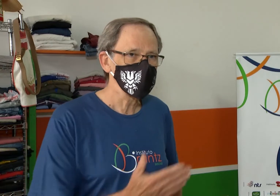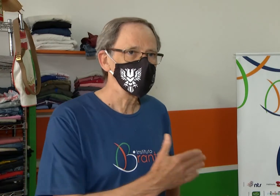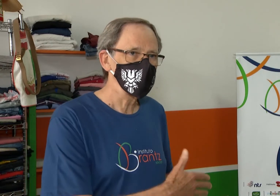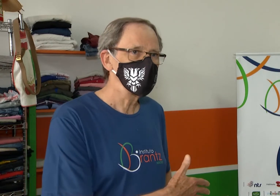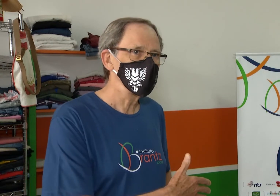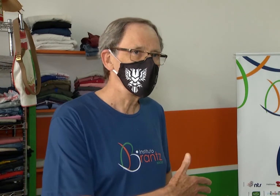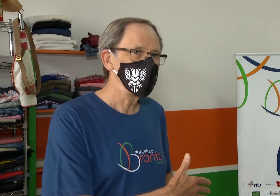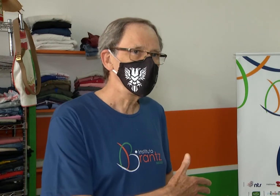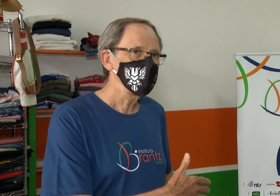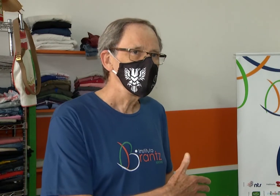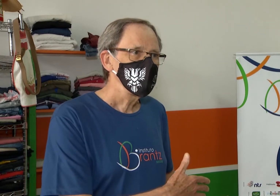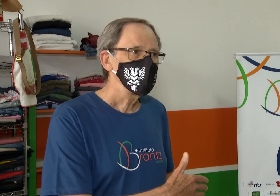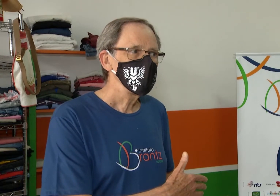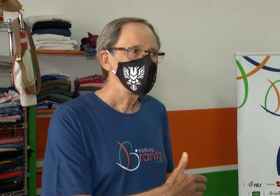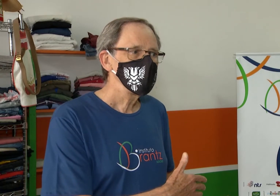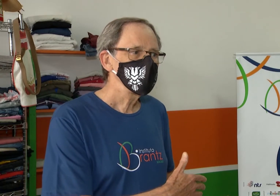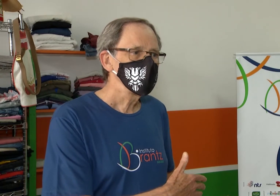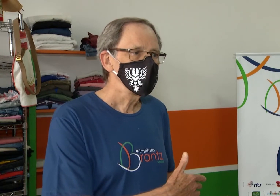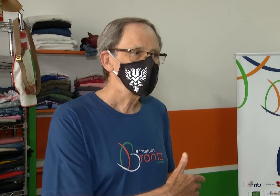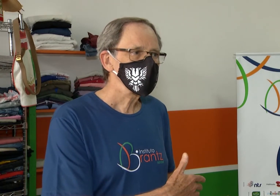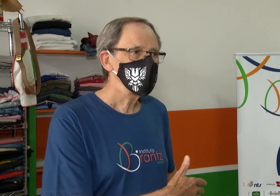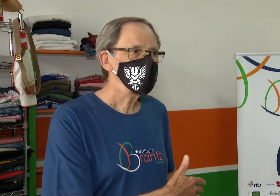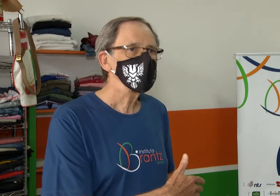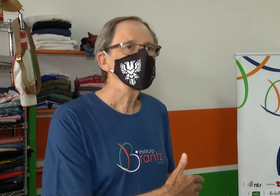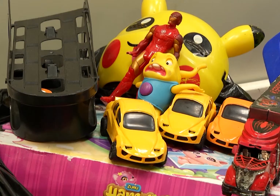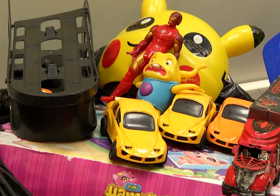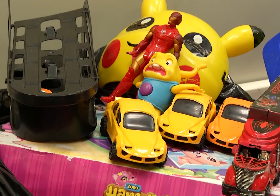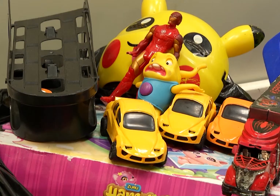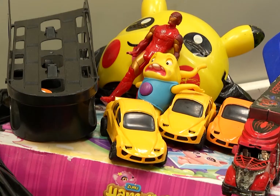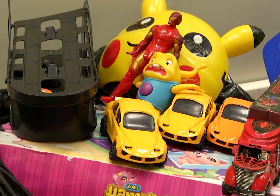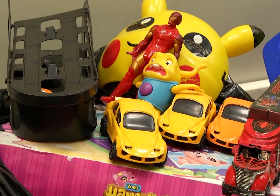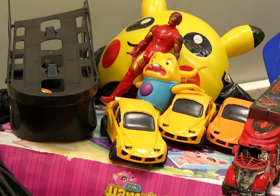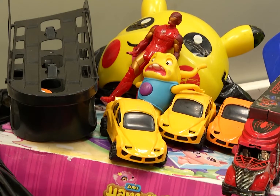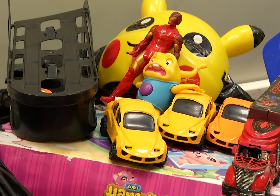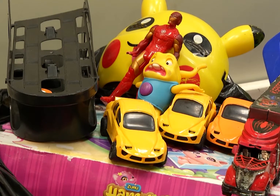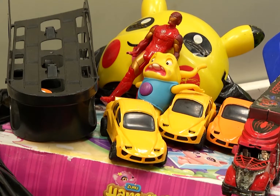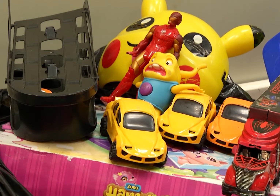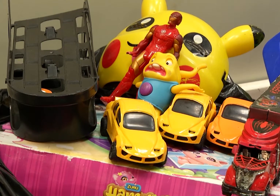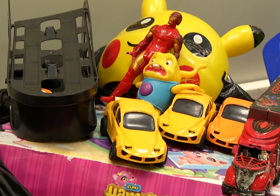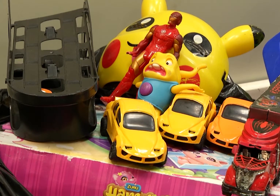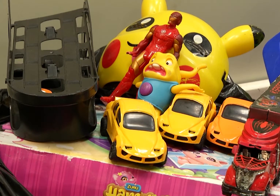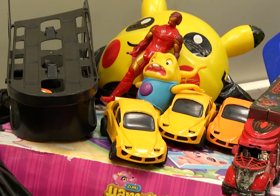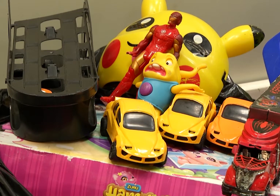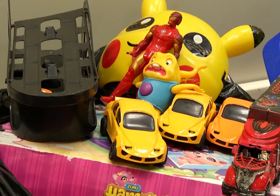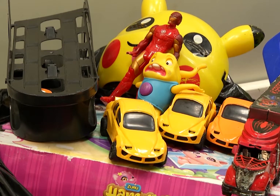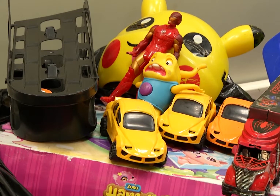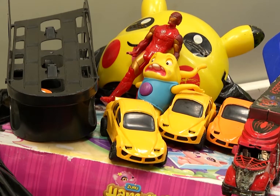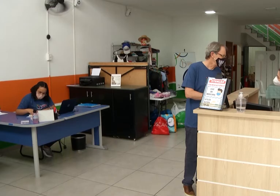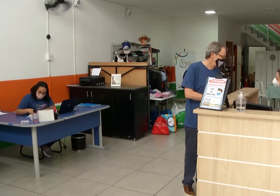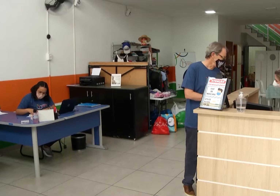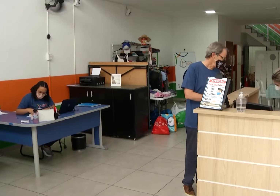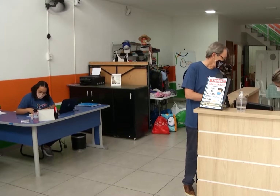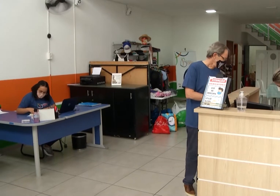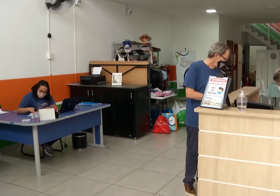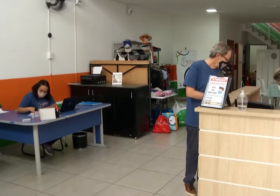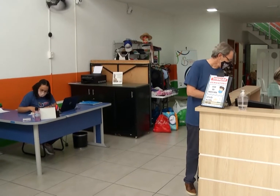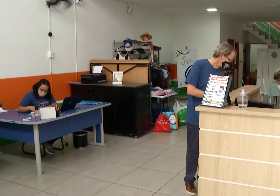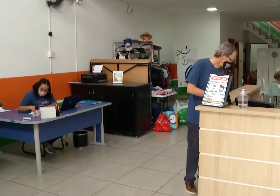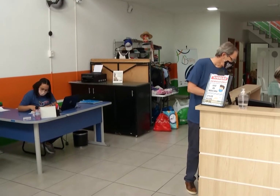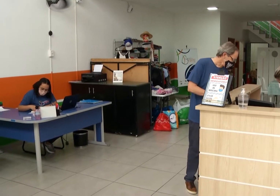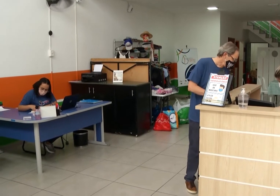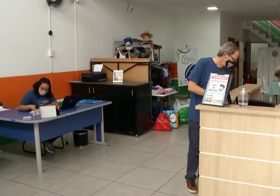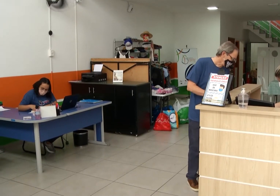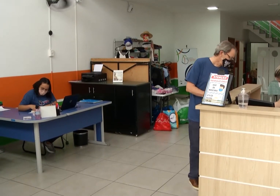o Instituto recebe alimentos cestas básicas e também espera doação de brinquedos para a época de Natal. Neste mês